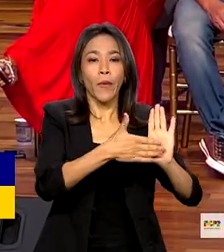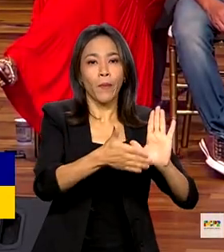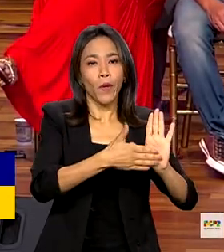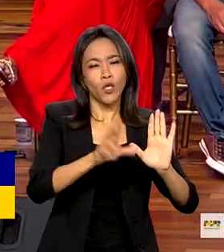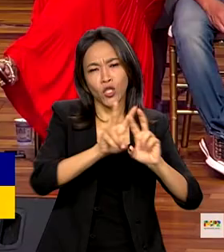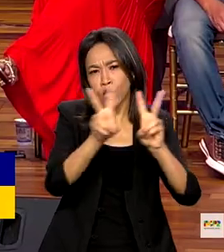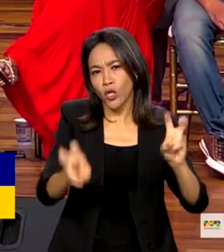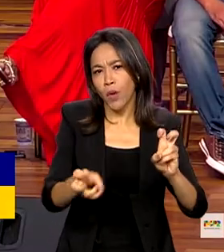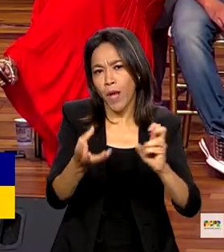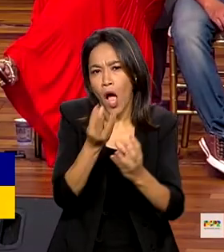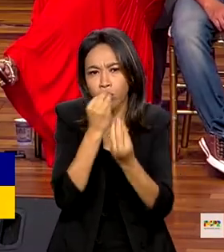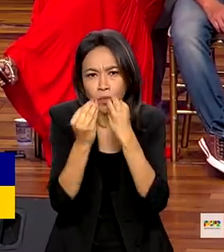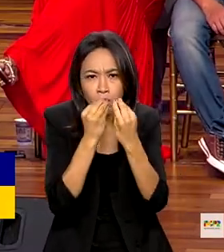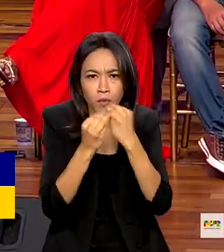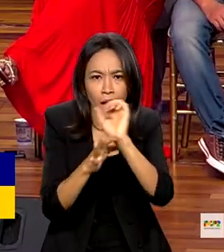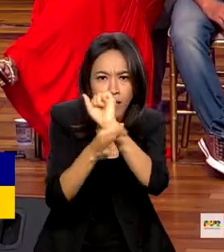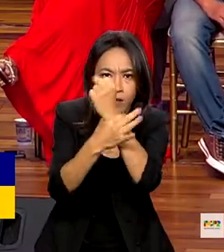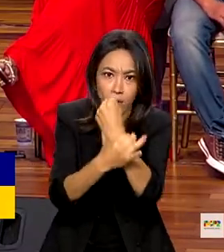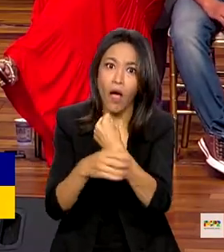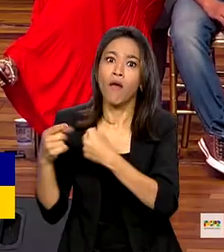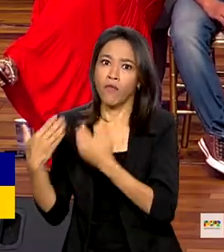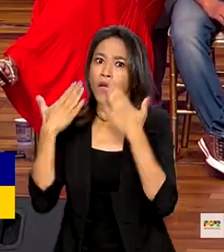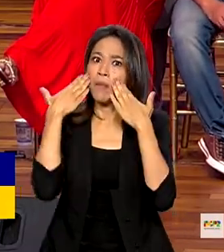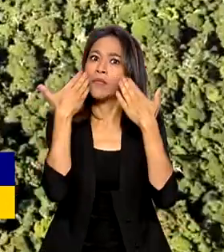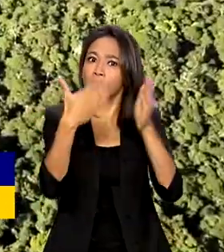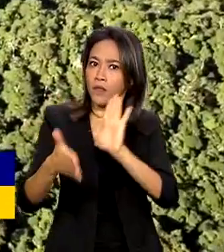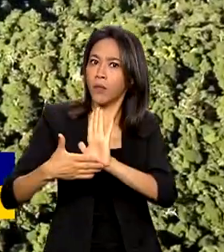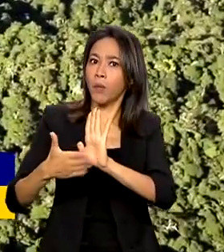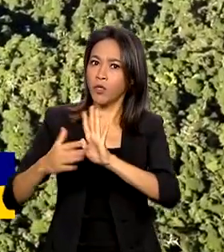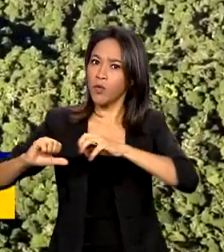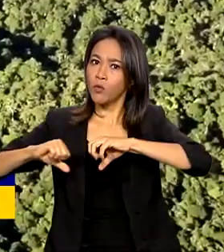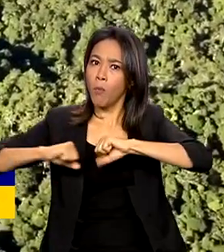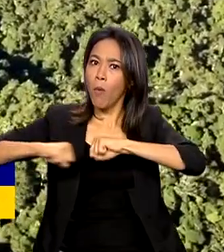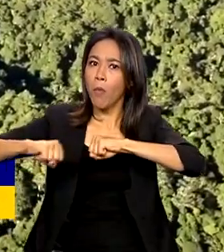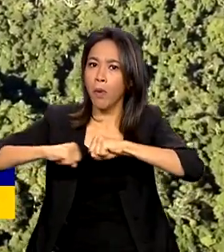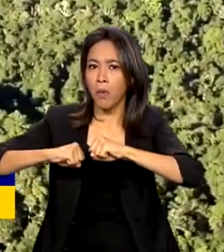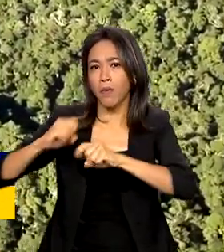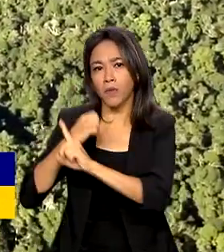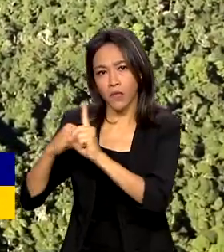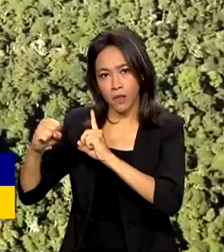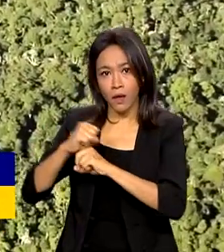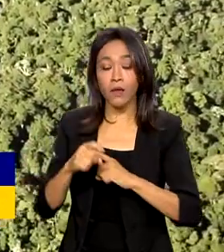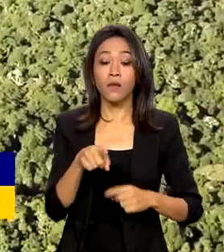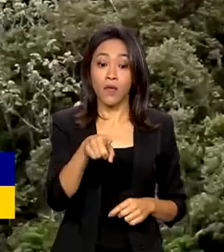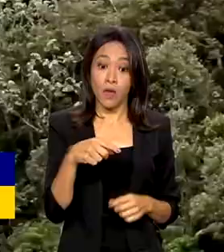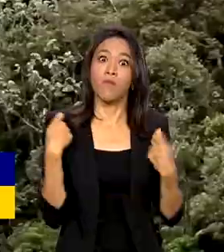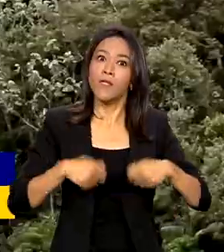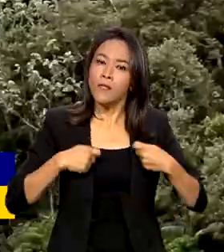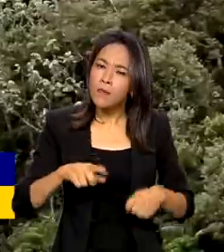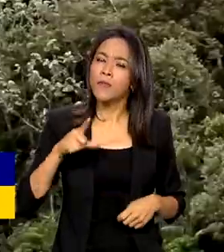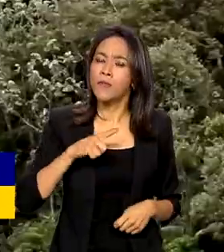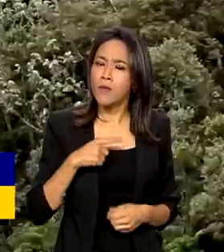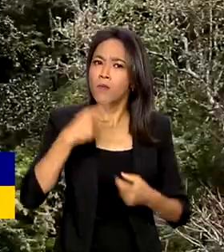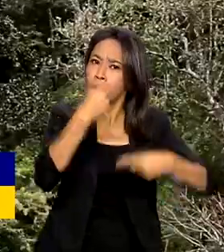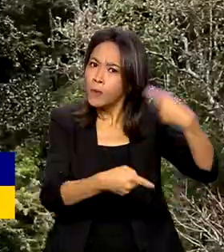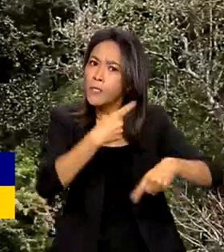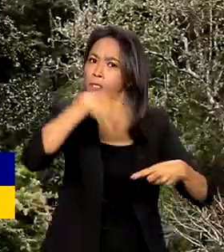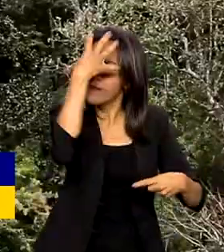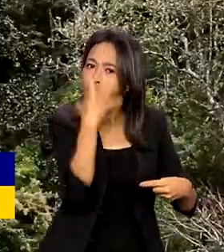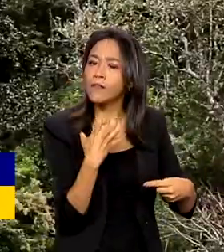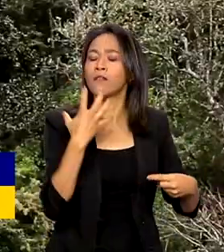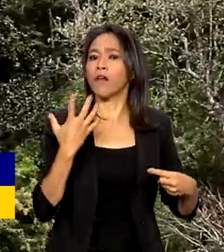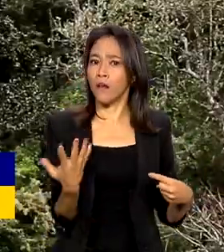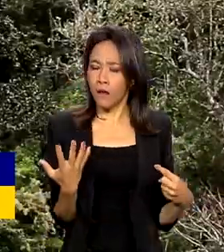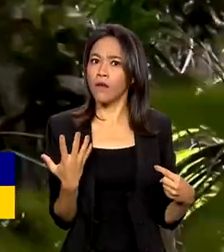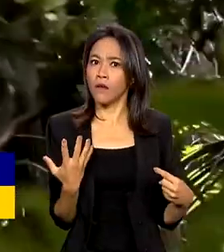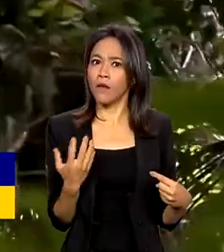alimentar foram apresentadas pelos movimentos sociais. A gente precisa ter uma política séria de transição agroecológica no nosso